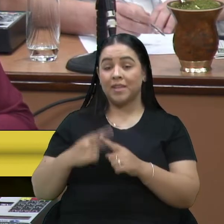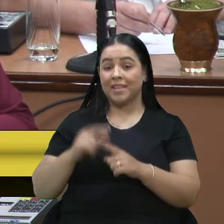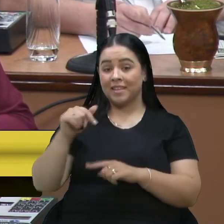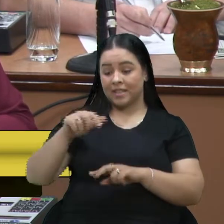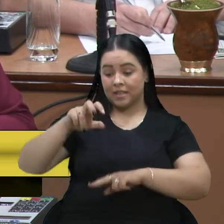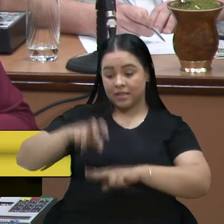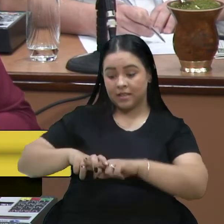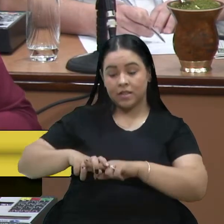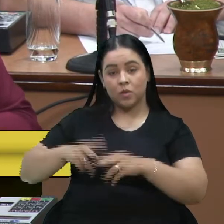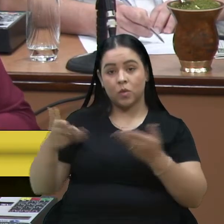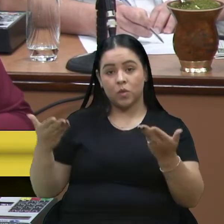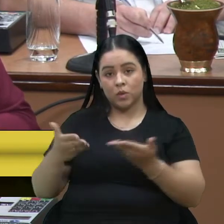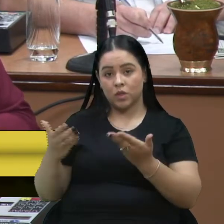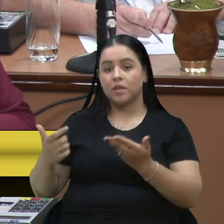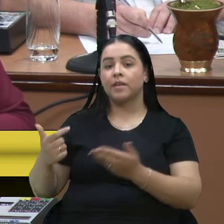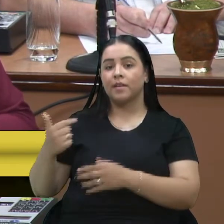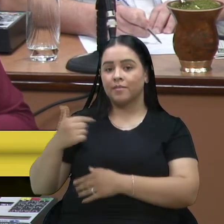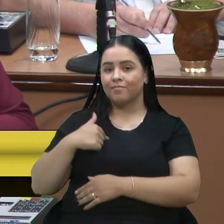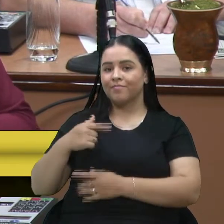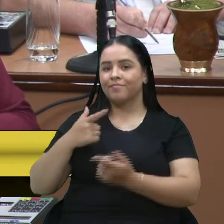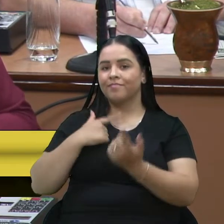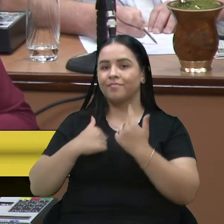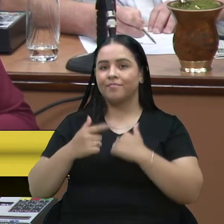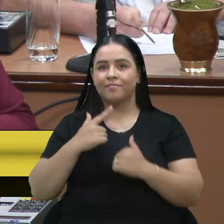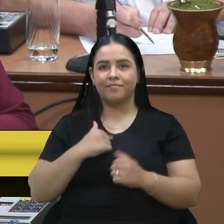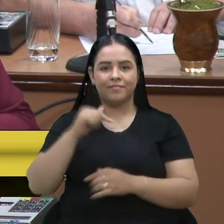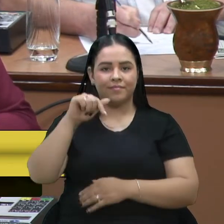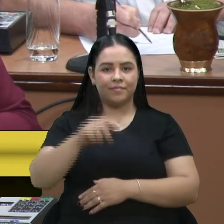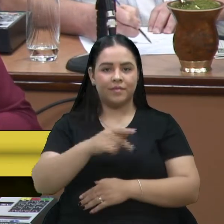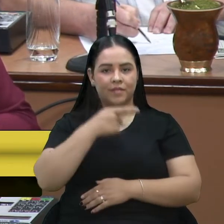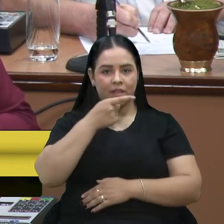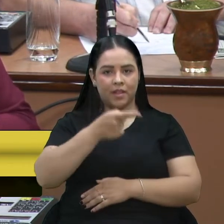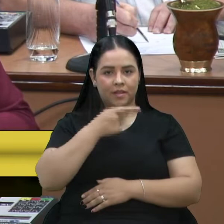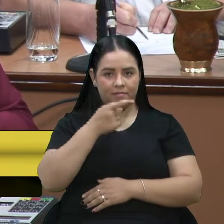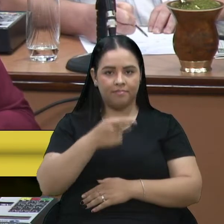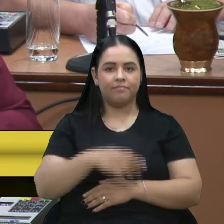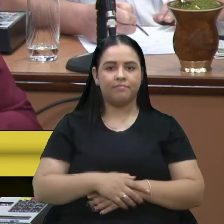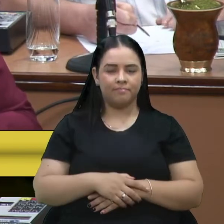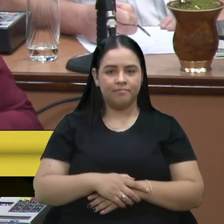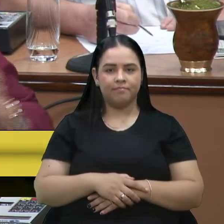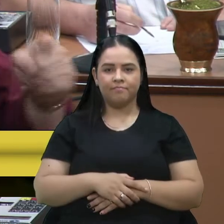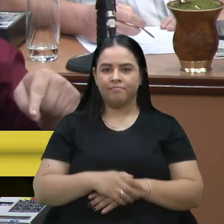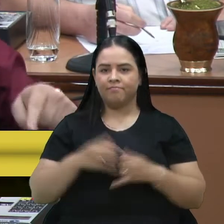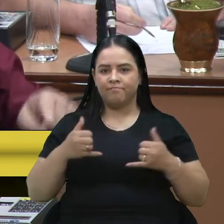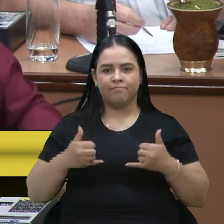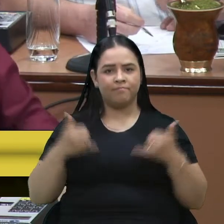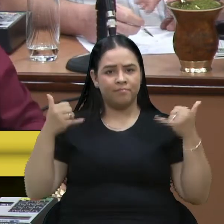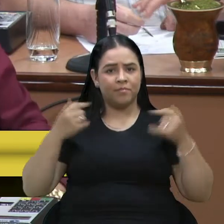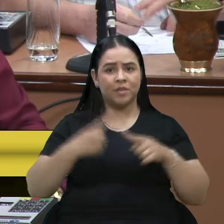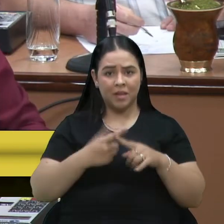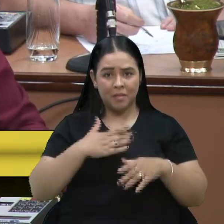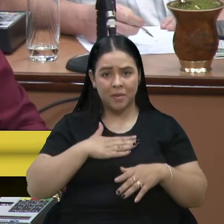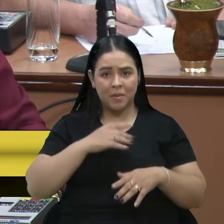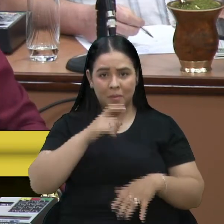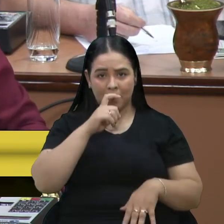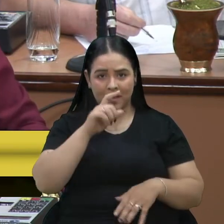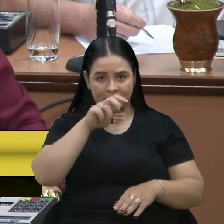que eu ocupo hoje, eu gostaria aqui de dizer que me honra muito porque meu pai sentou aqui.